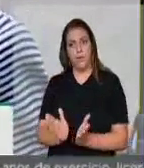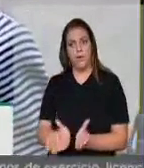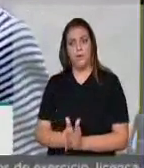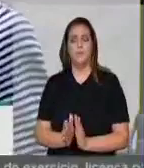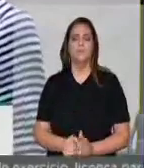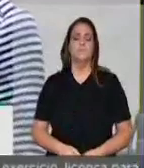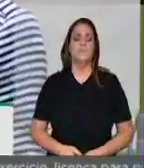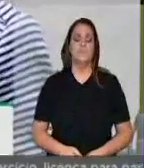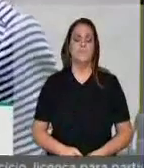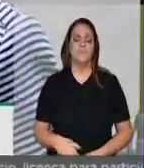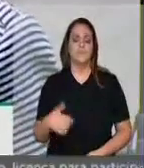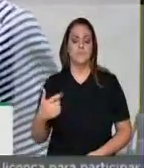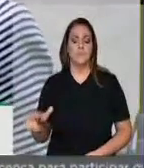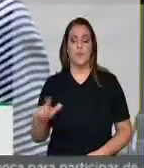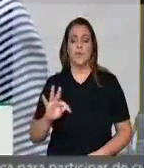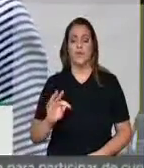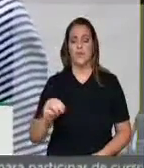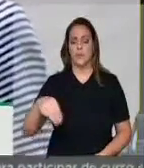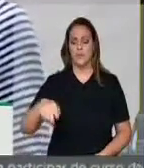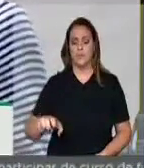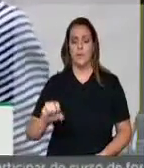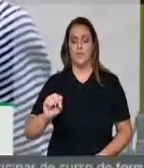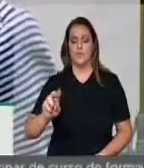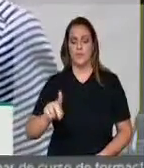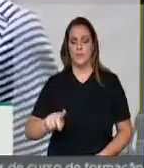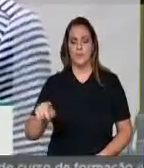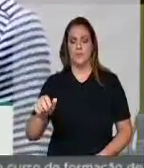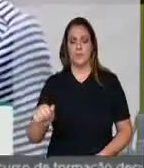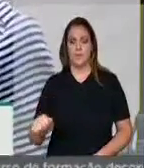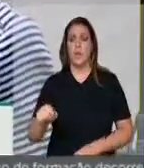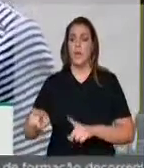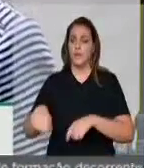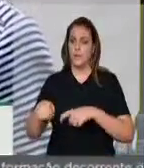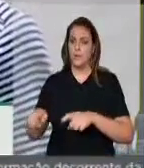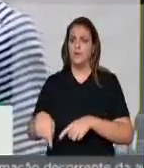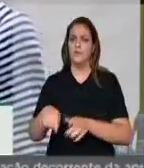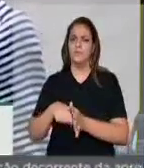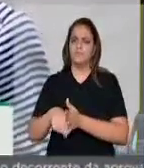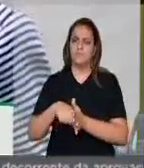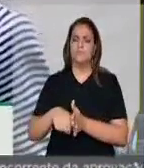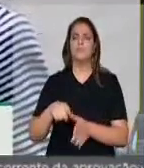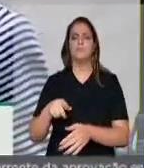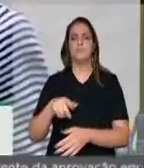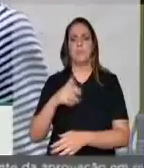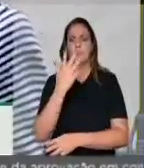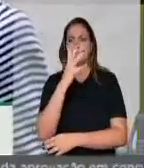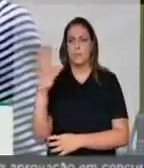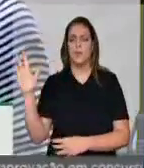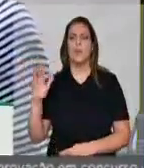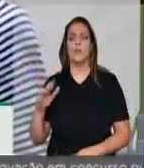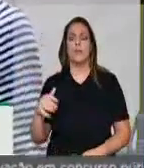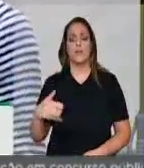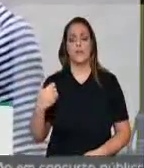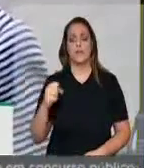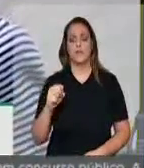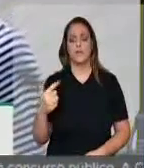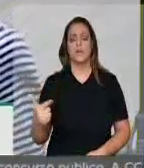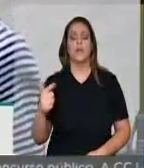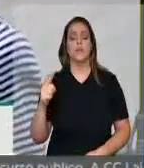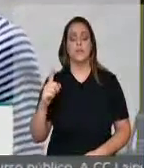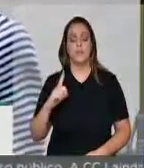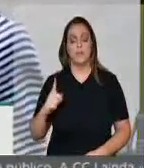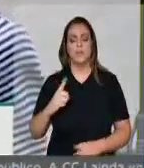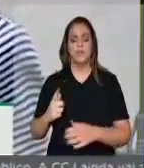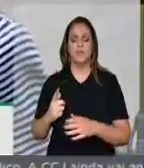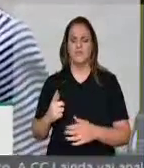agricultor ambientalista Tomé Souza Belo, o Tomézinho, aos 81 anos de vida plena, foi fundador do